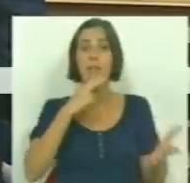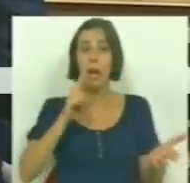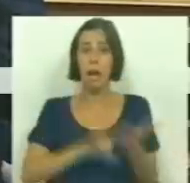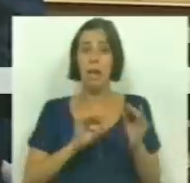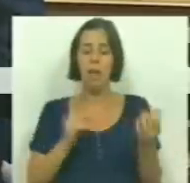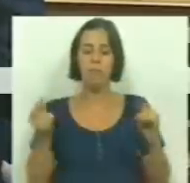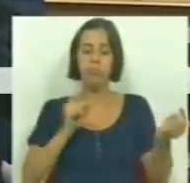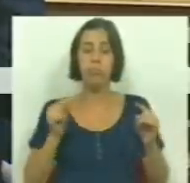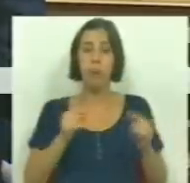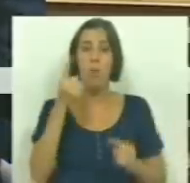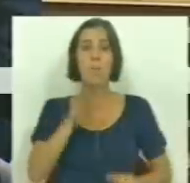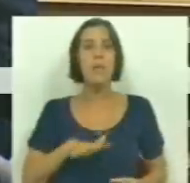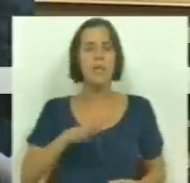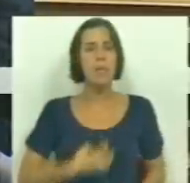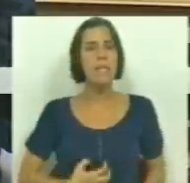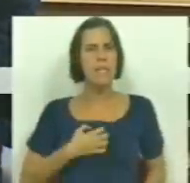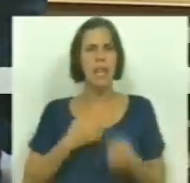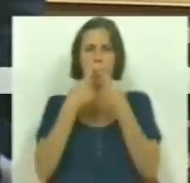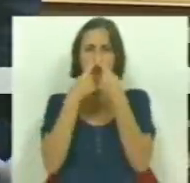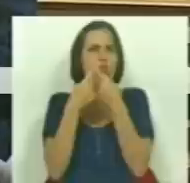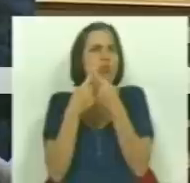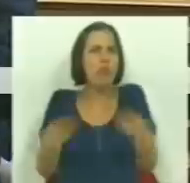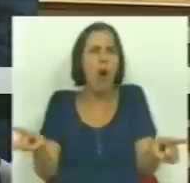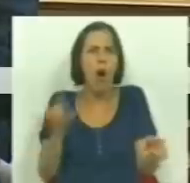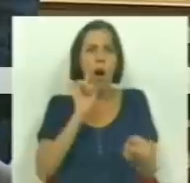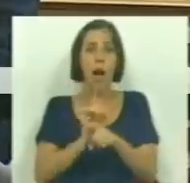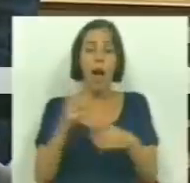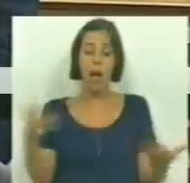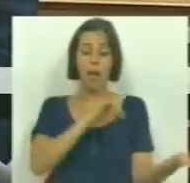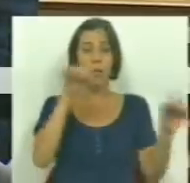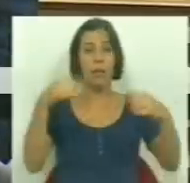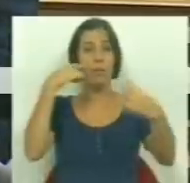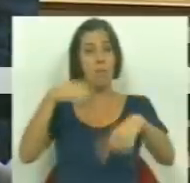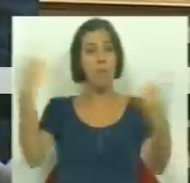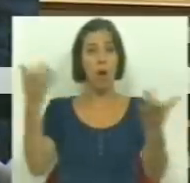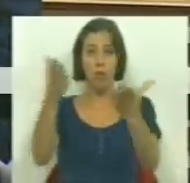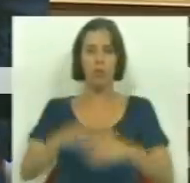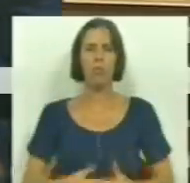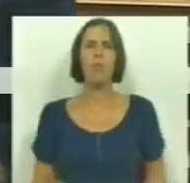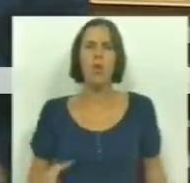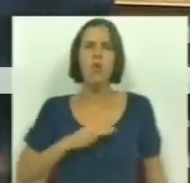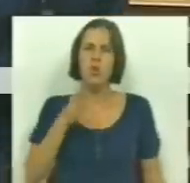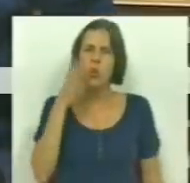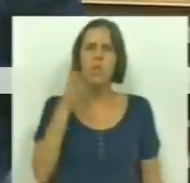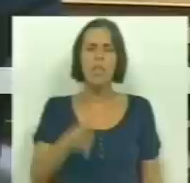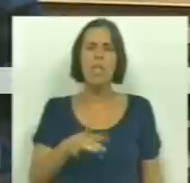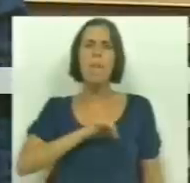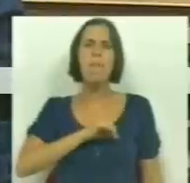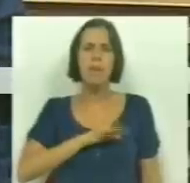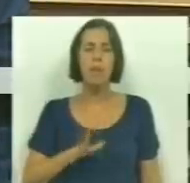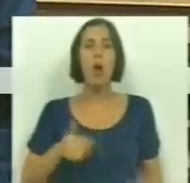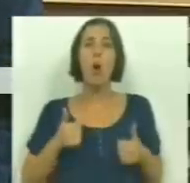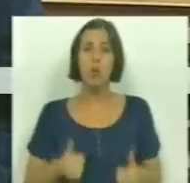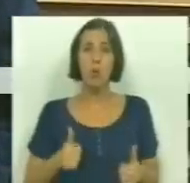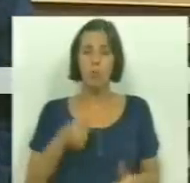que está a debater-se com uma situação completamente oposta àquilo que os senhores aqui vêm trazer. Então os senhores vêm dizer que as privatizações